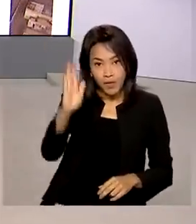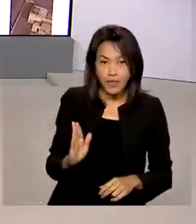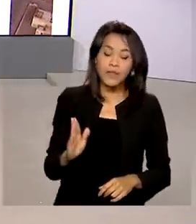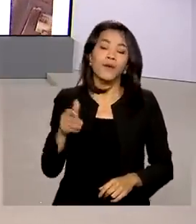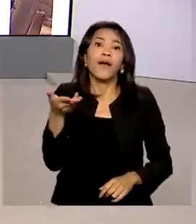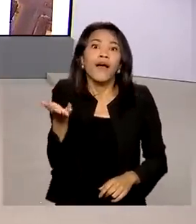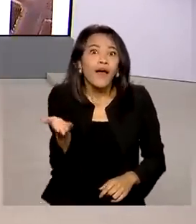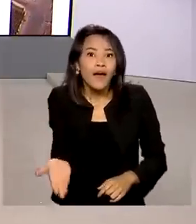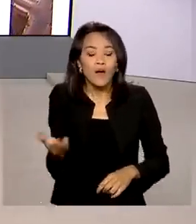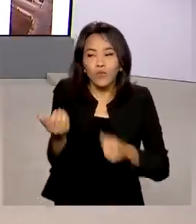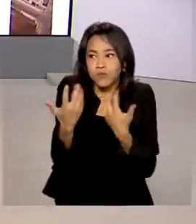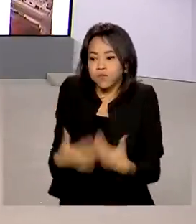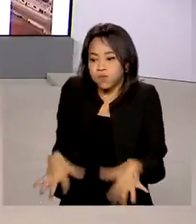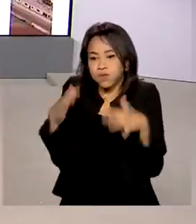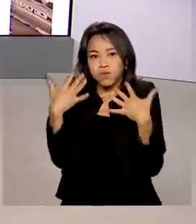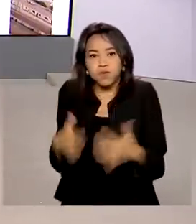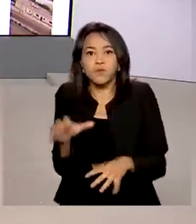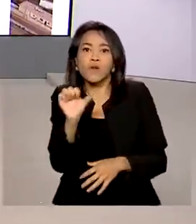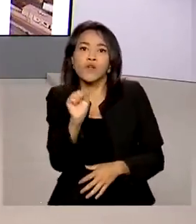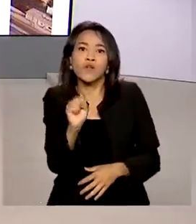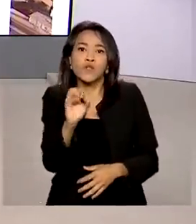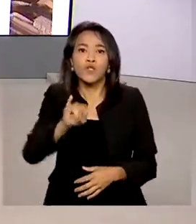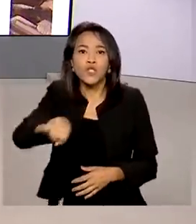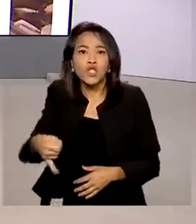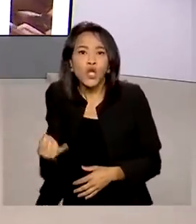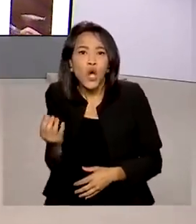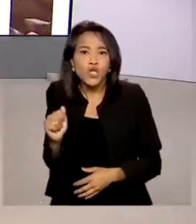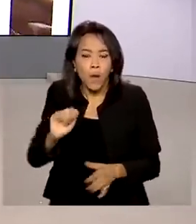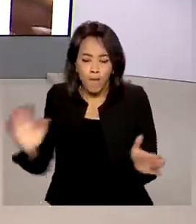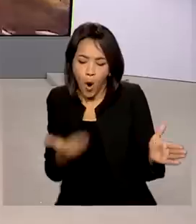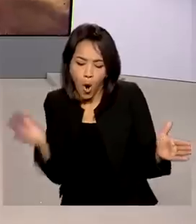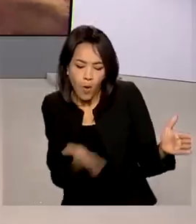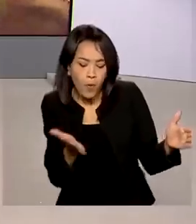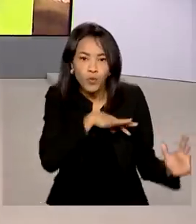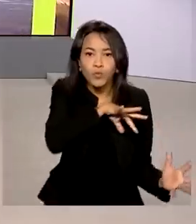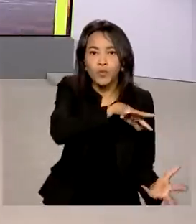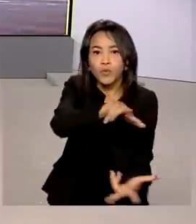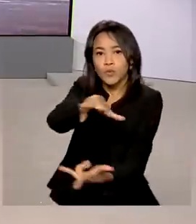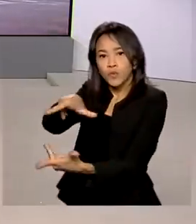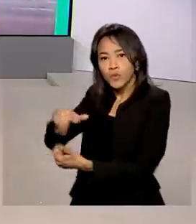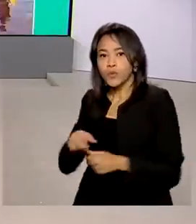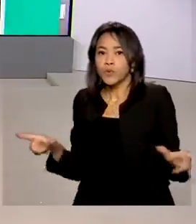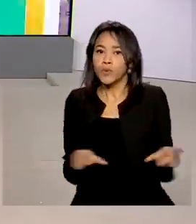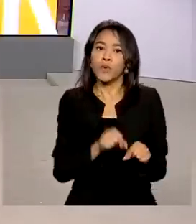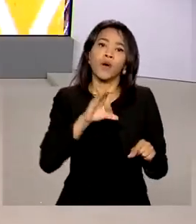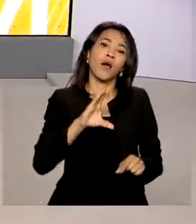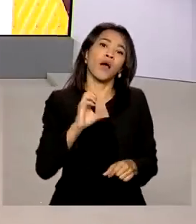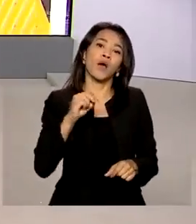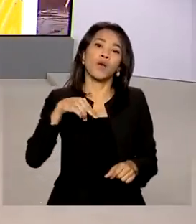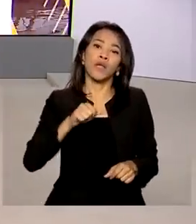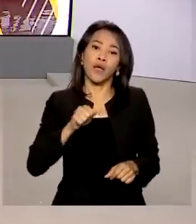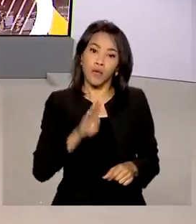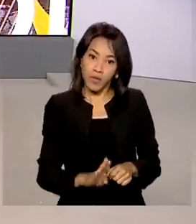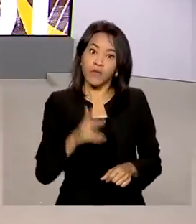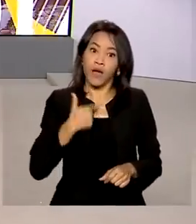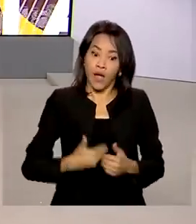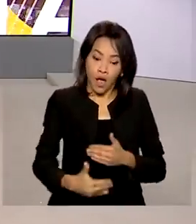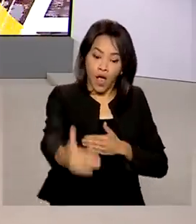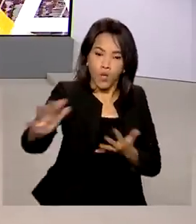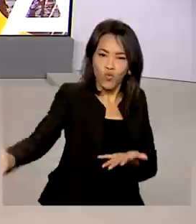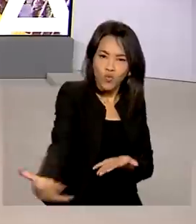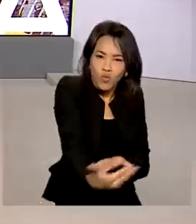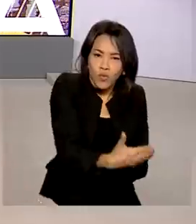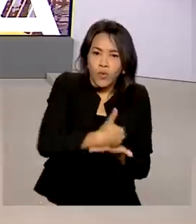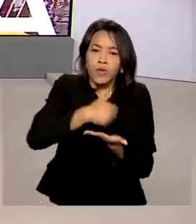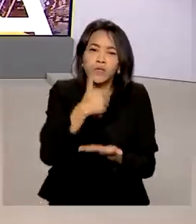o maior produtor de soja do mundo. Segundo a Companhia Nacional de Abastecimento, o Brasil deve colher 122 milhões